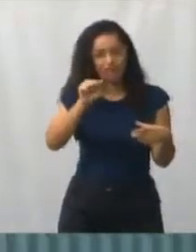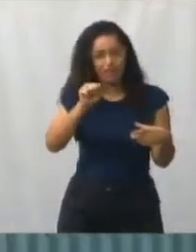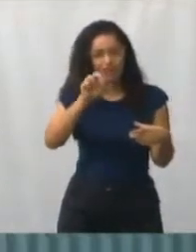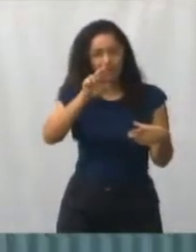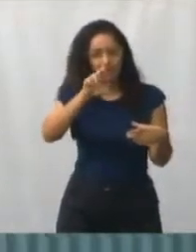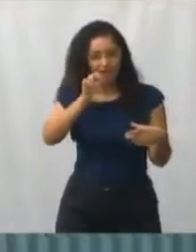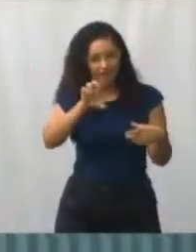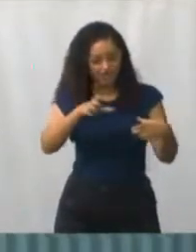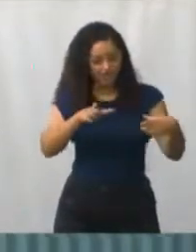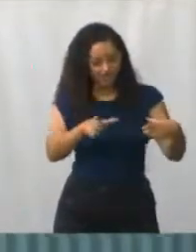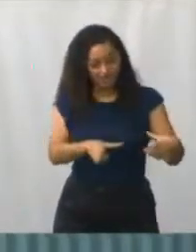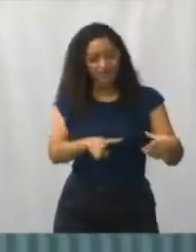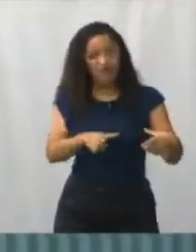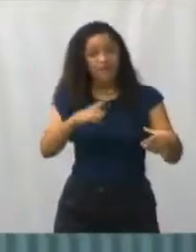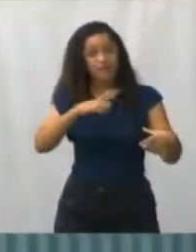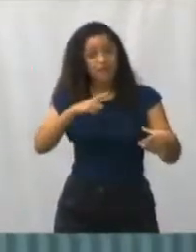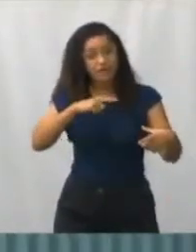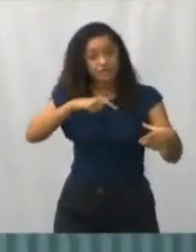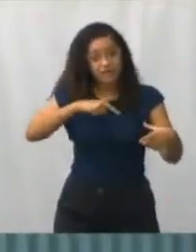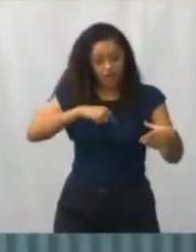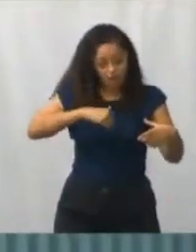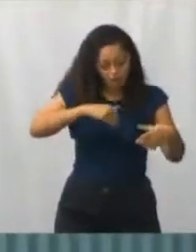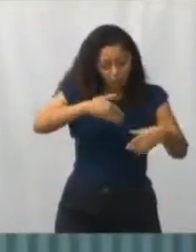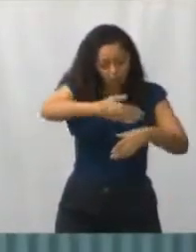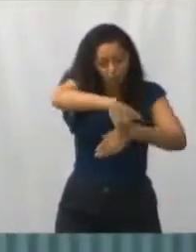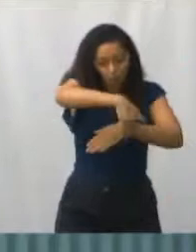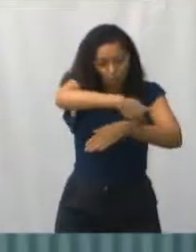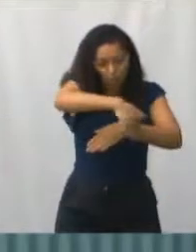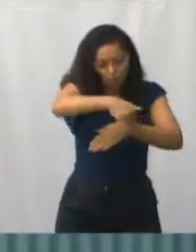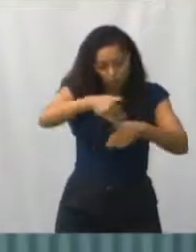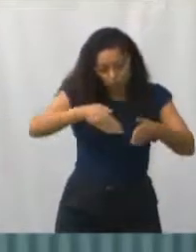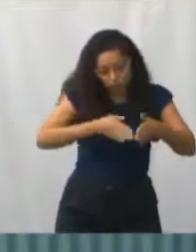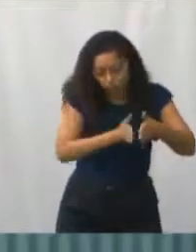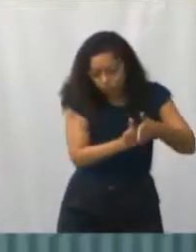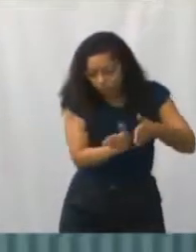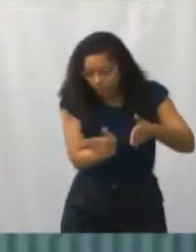Alex Mariano, que tem dado um apoio muito grande a gente também,